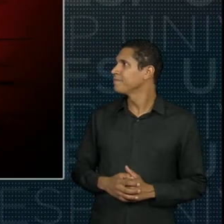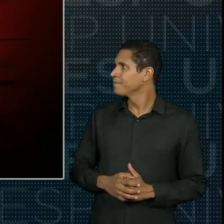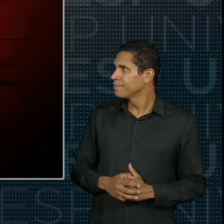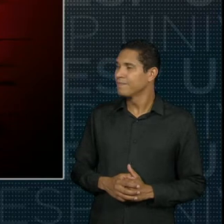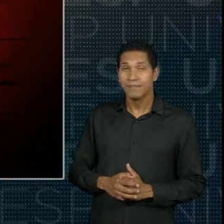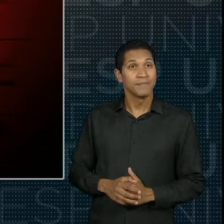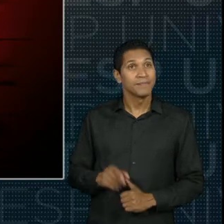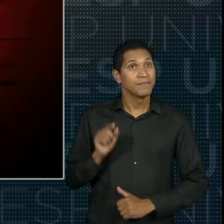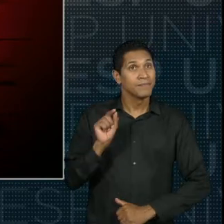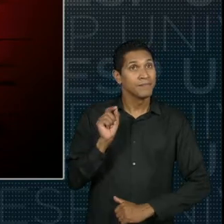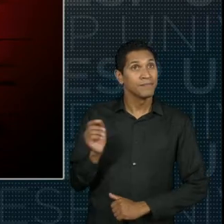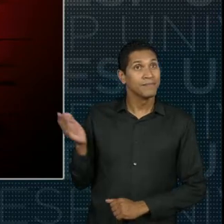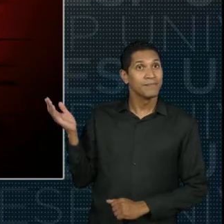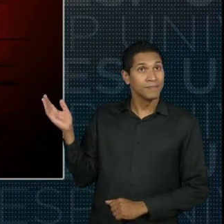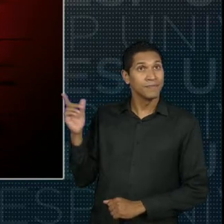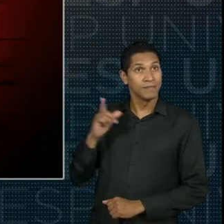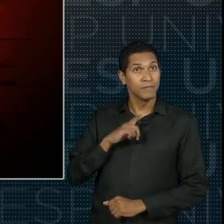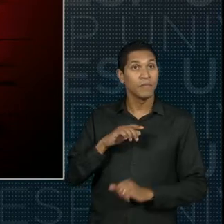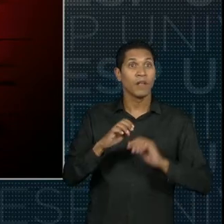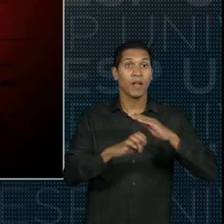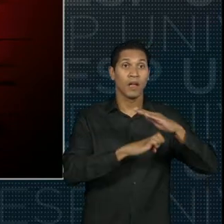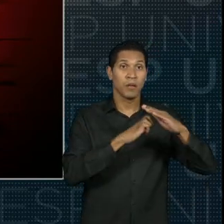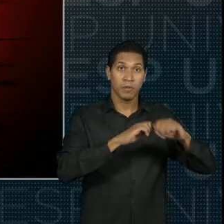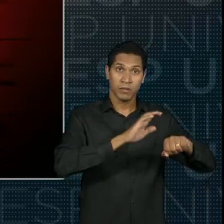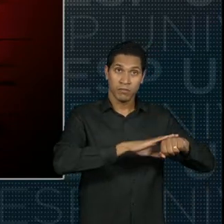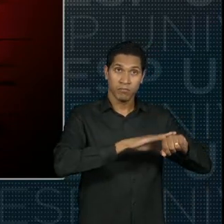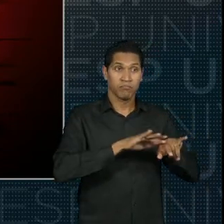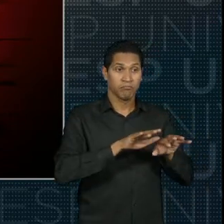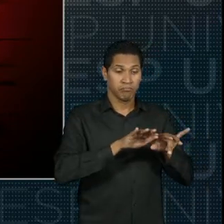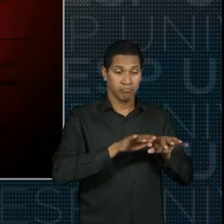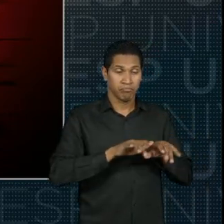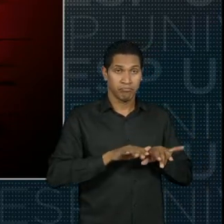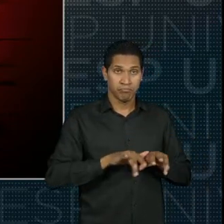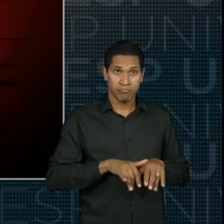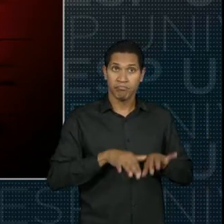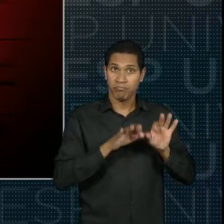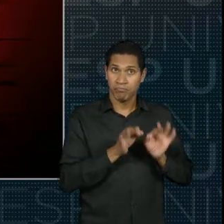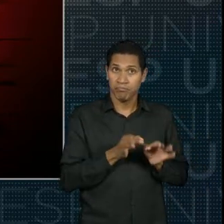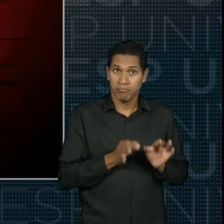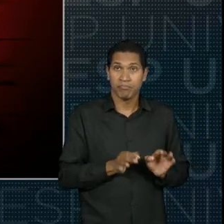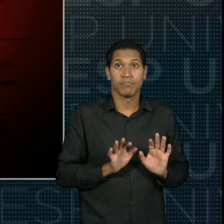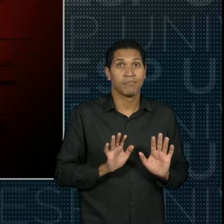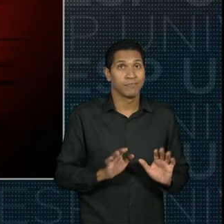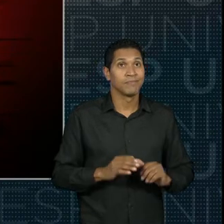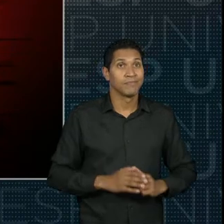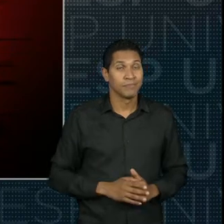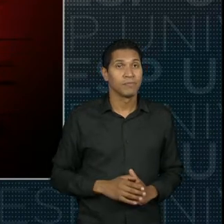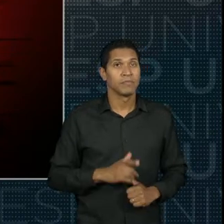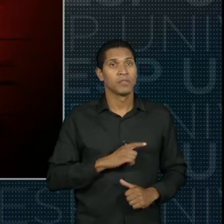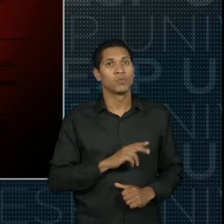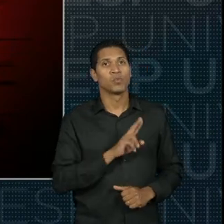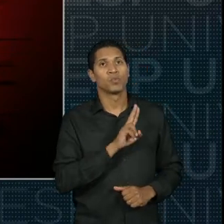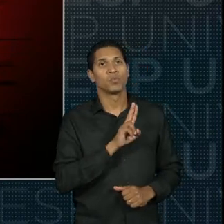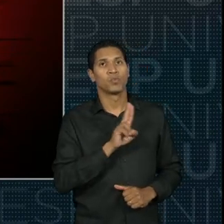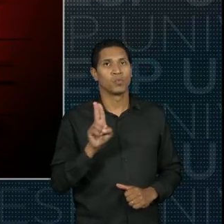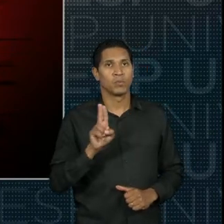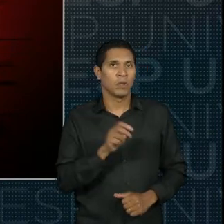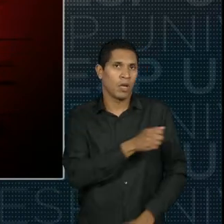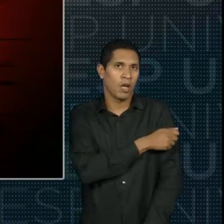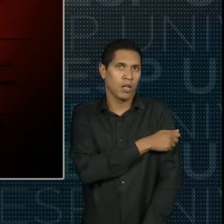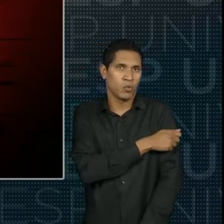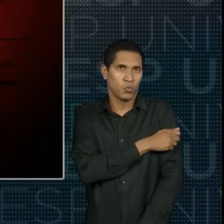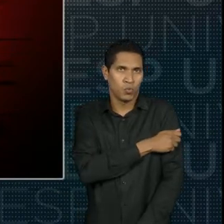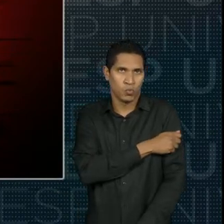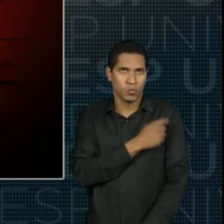eu tenho a própria empresa vai preencher essa declaração, então aqui eu tenho o nome do aluno,